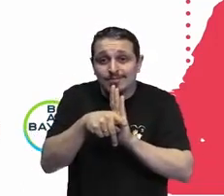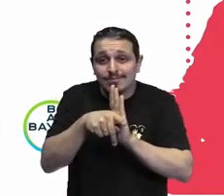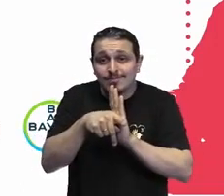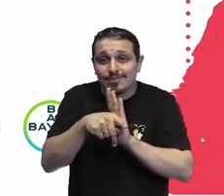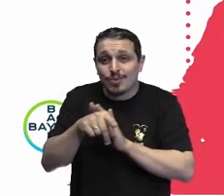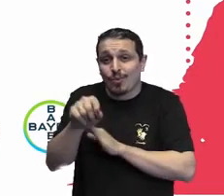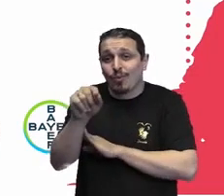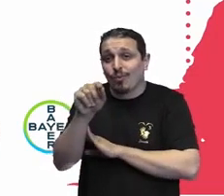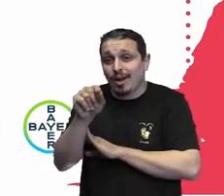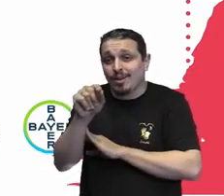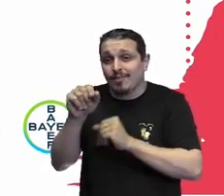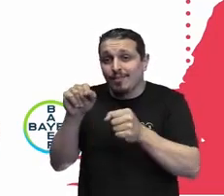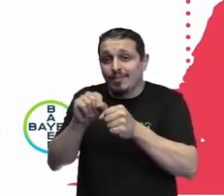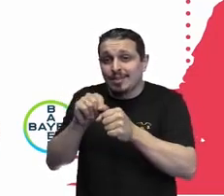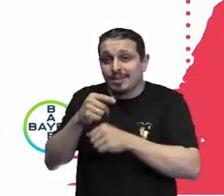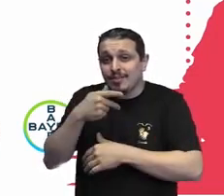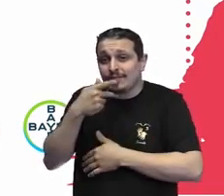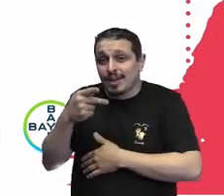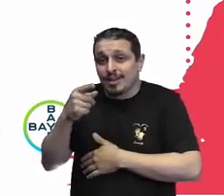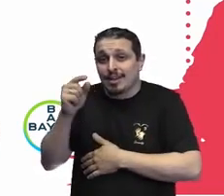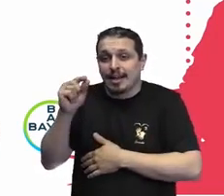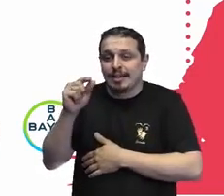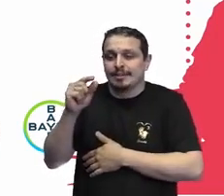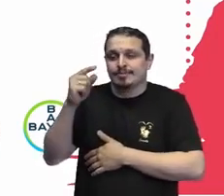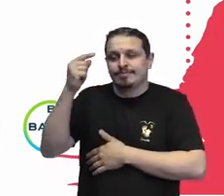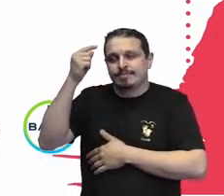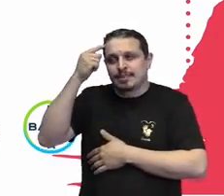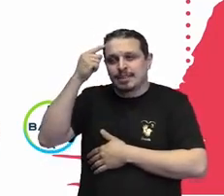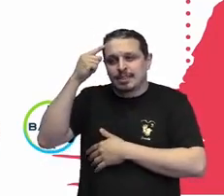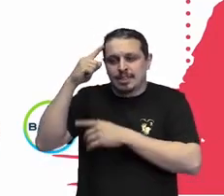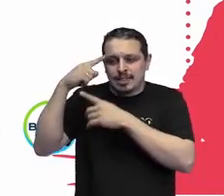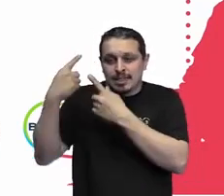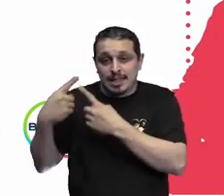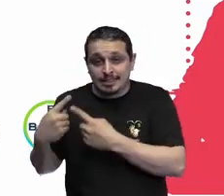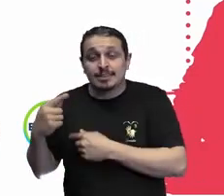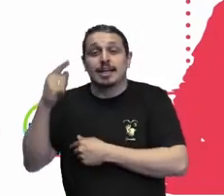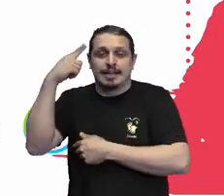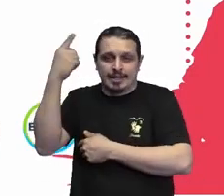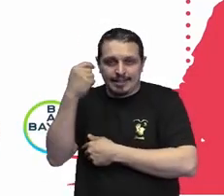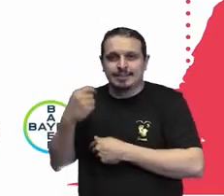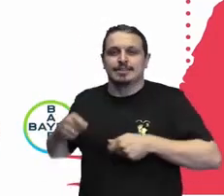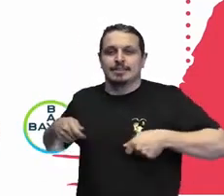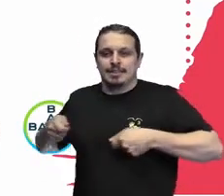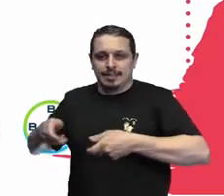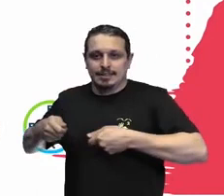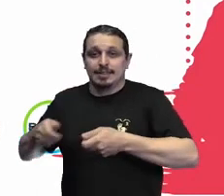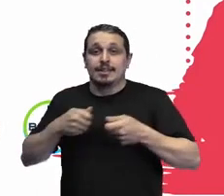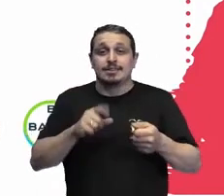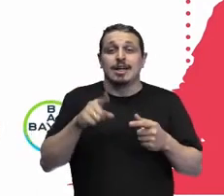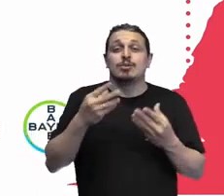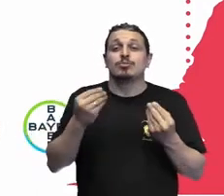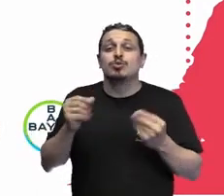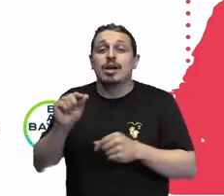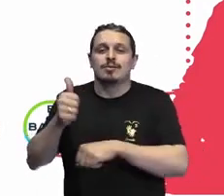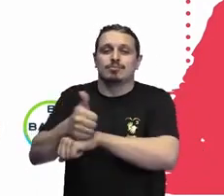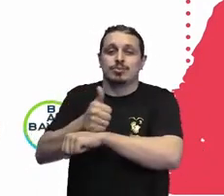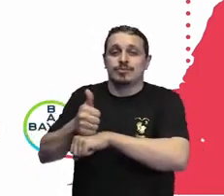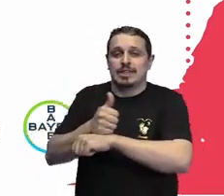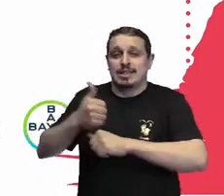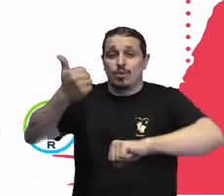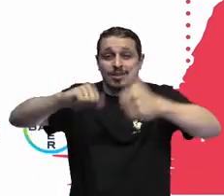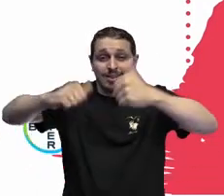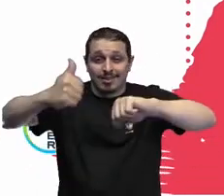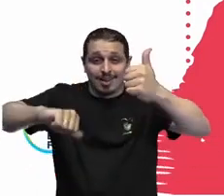Tabata também trazia muito nos treinamentos que a gente fazia junto, né? Se você olhar para o dicionário, diversidade significa a qualidade daquilo que é